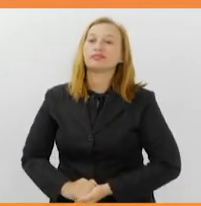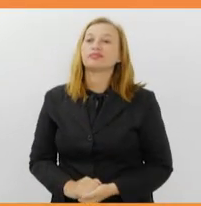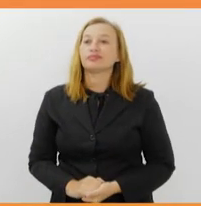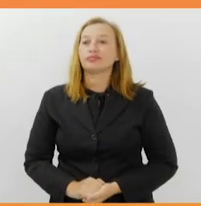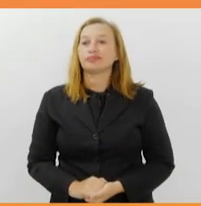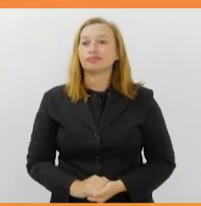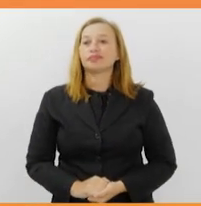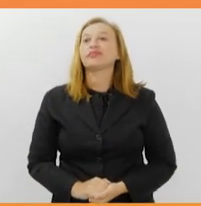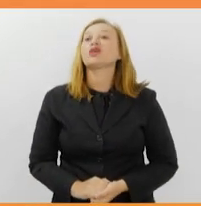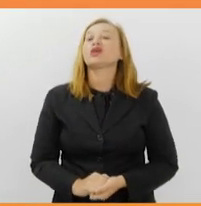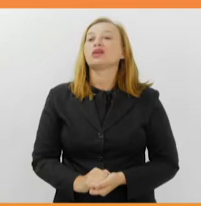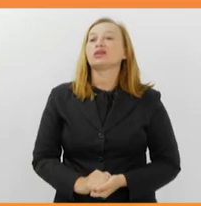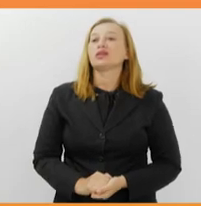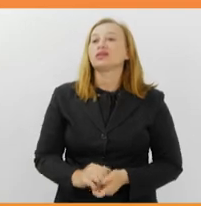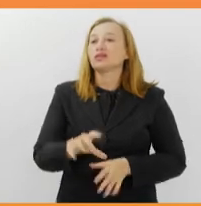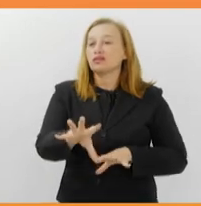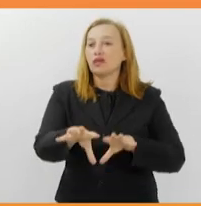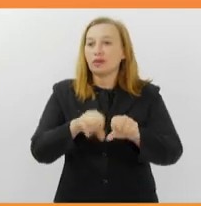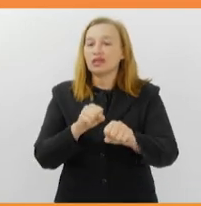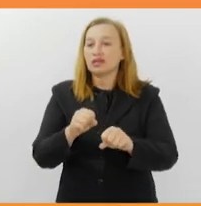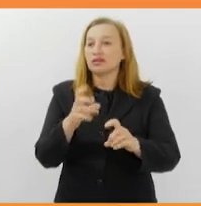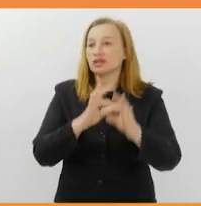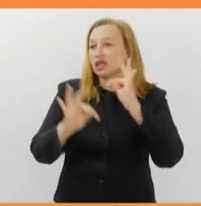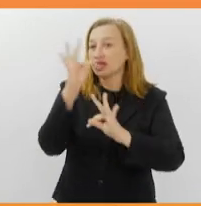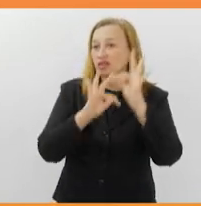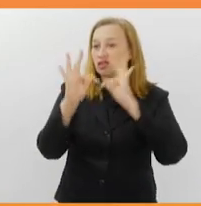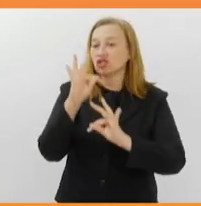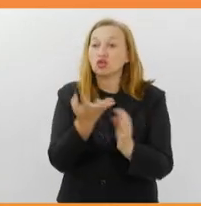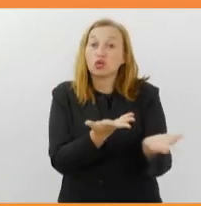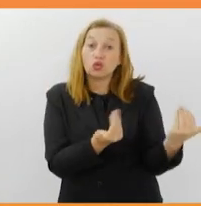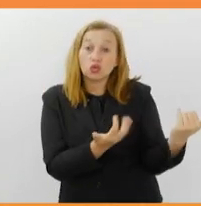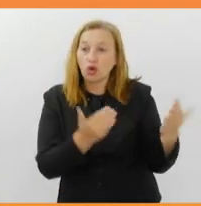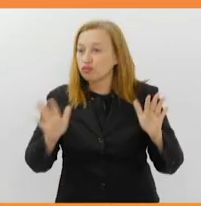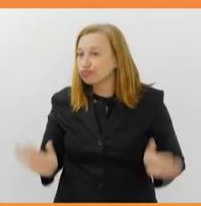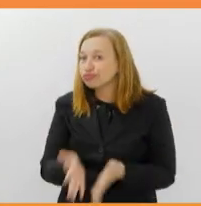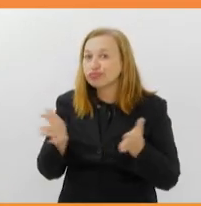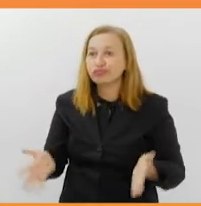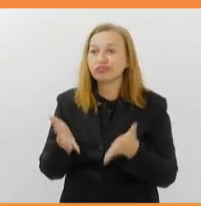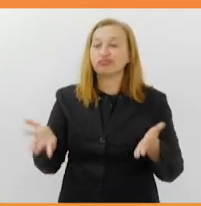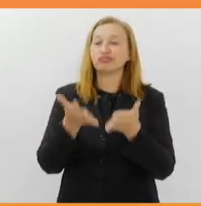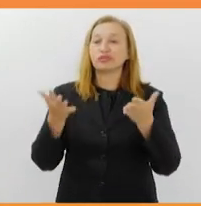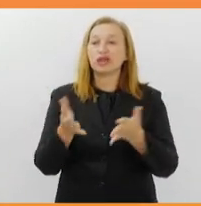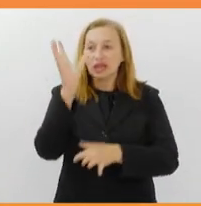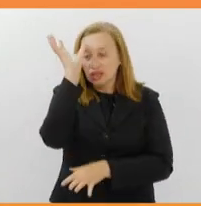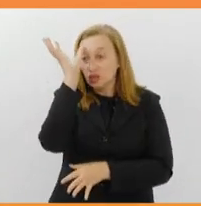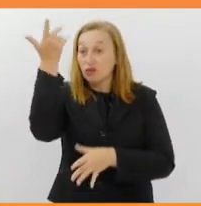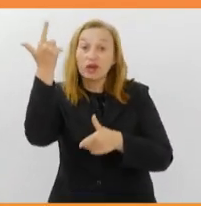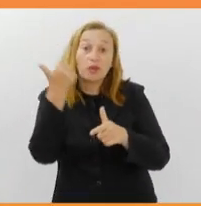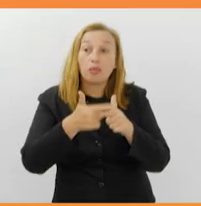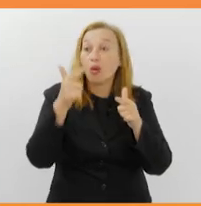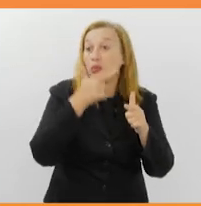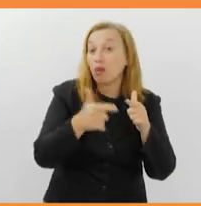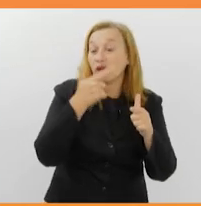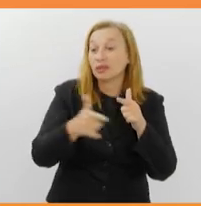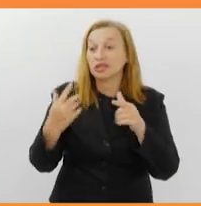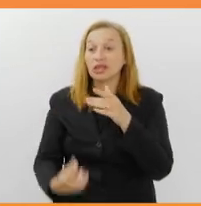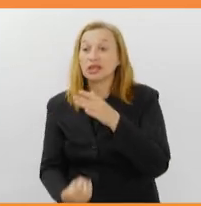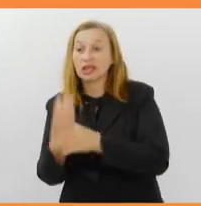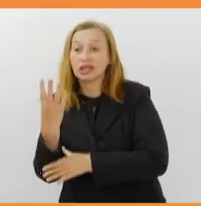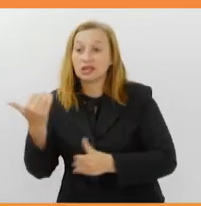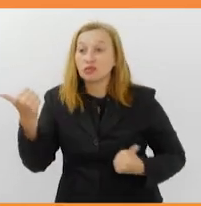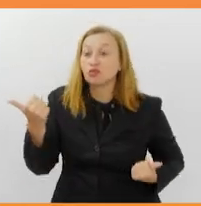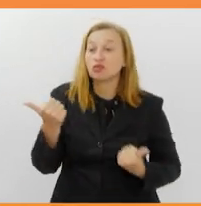Um programa de formação em tecnologia, onde jovens são estimulados a solucionar problemas através da criação de